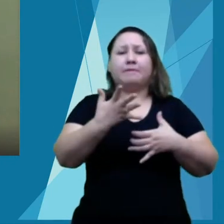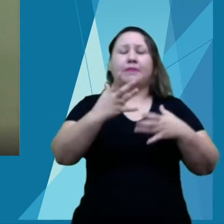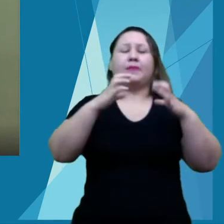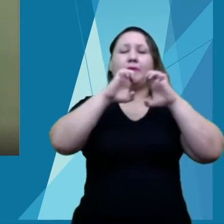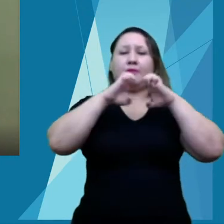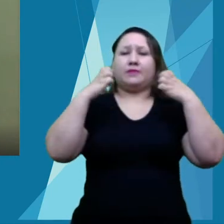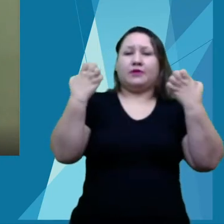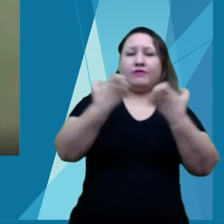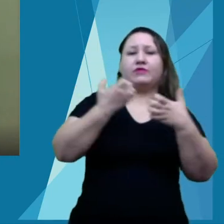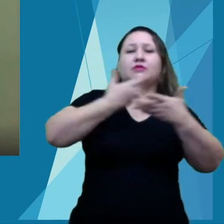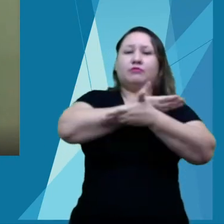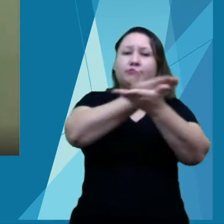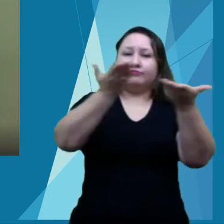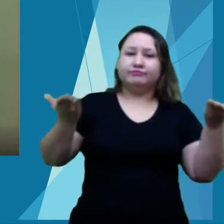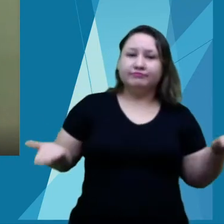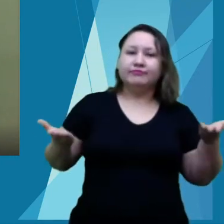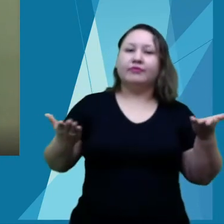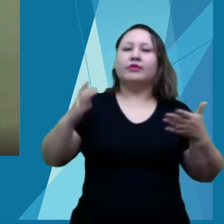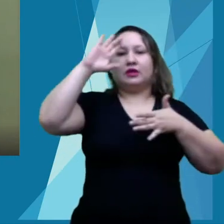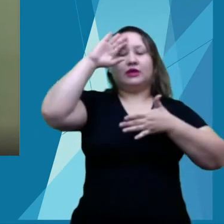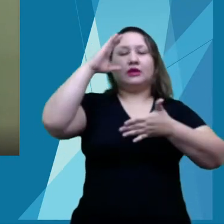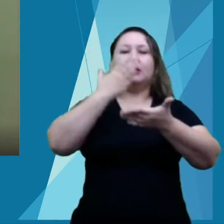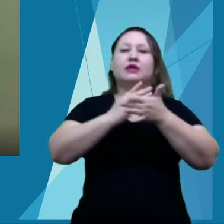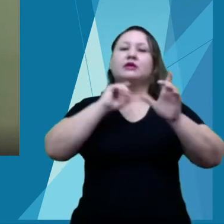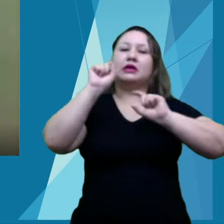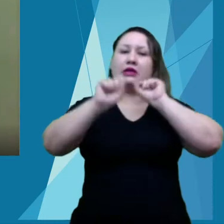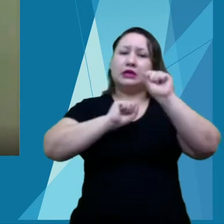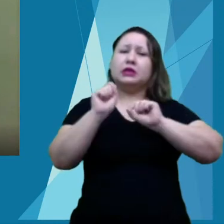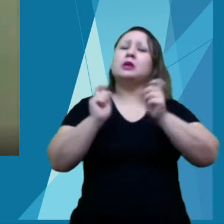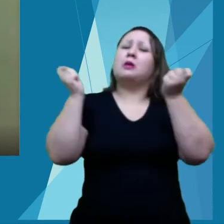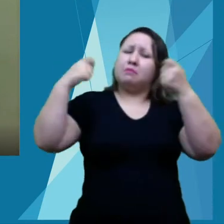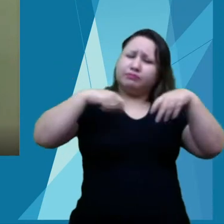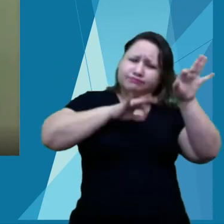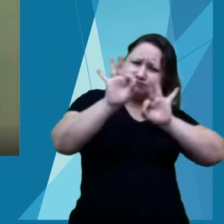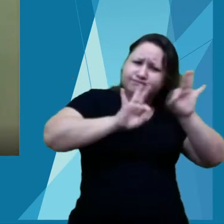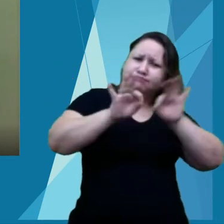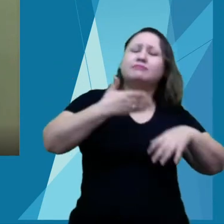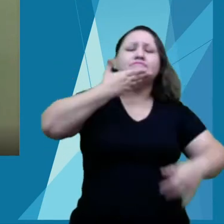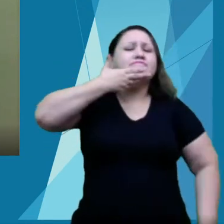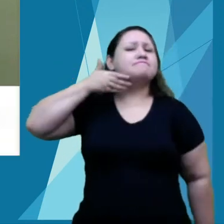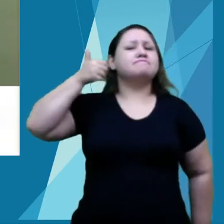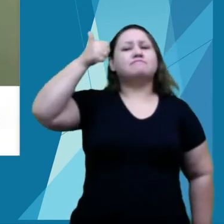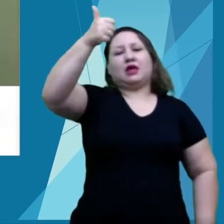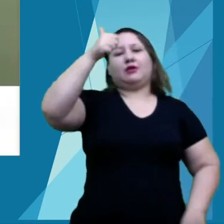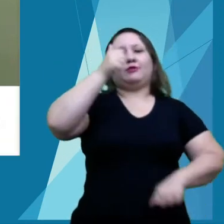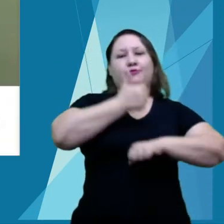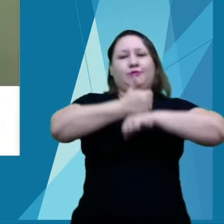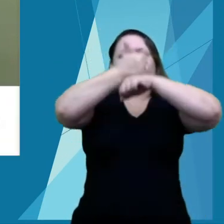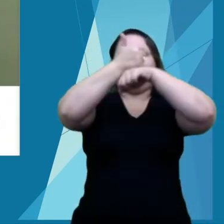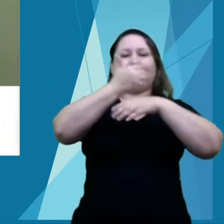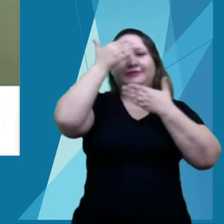a todos e tenho a certeza que foi feito com muito carinho. Muito obrigado e um bom dia.